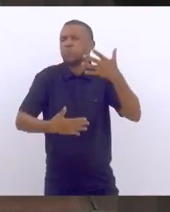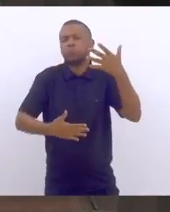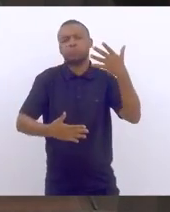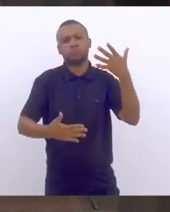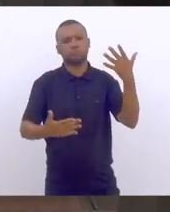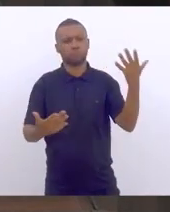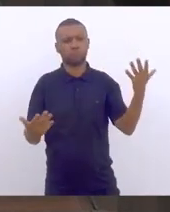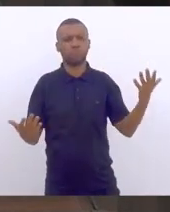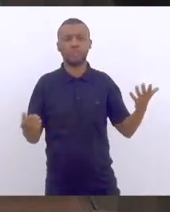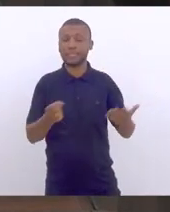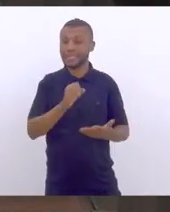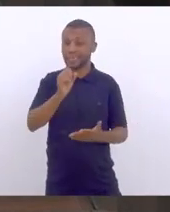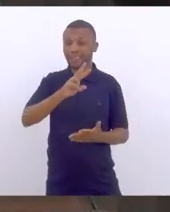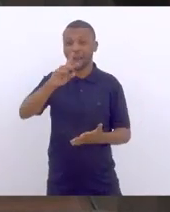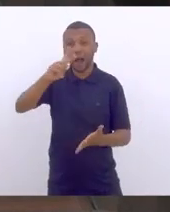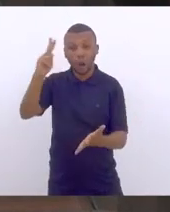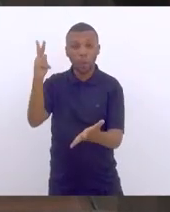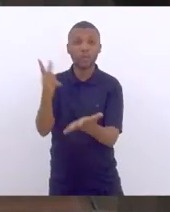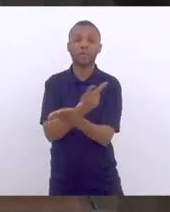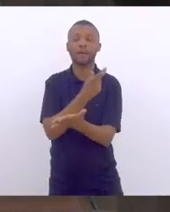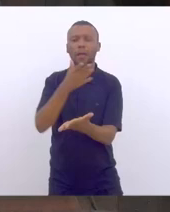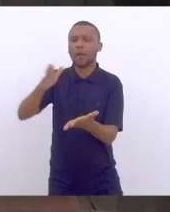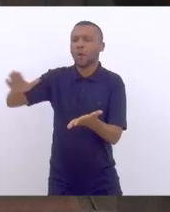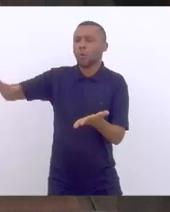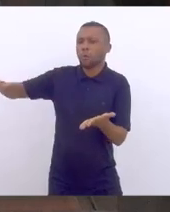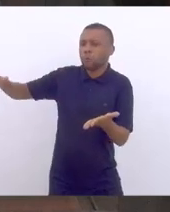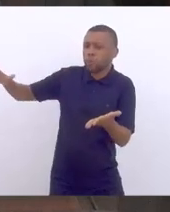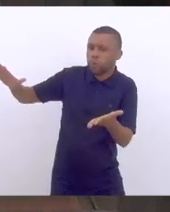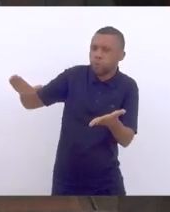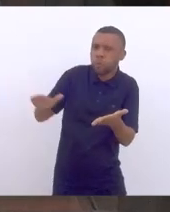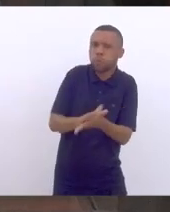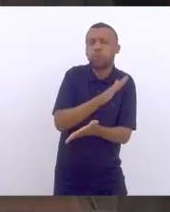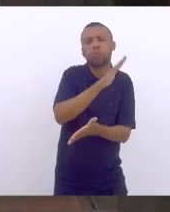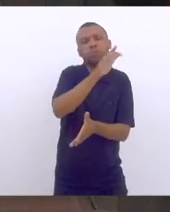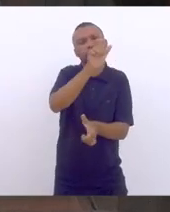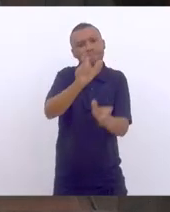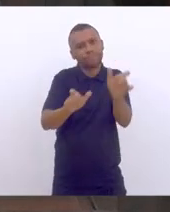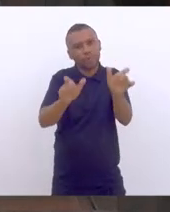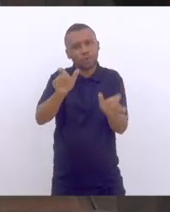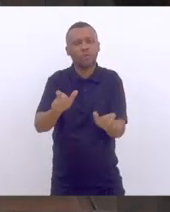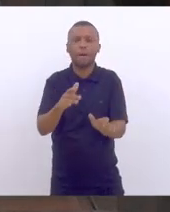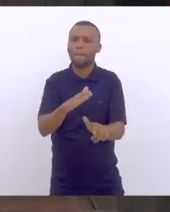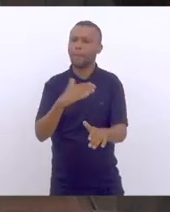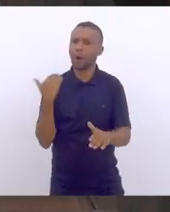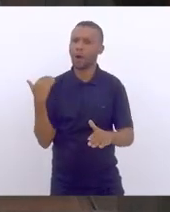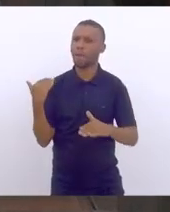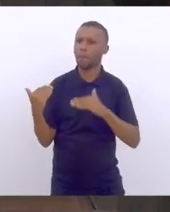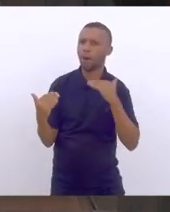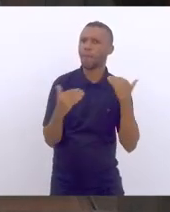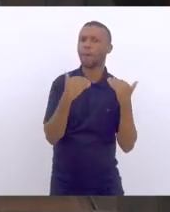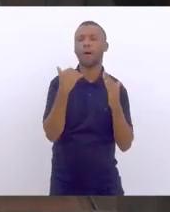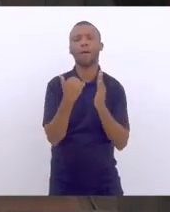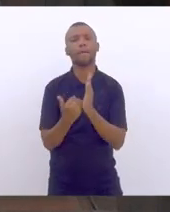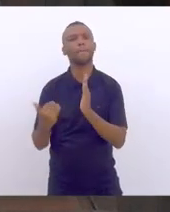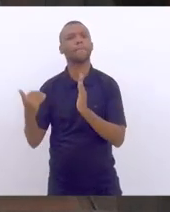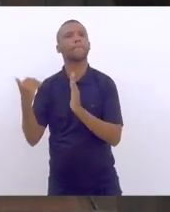vai dizimar milhões de vidas, além de uma